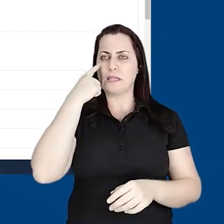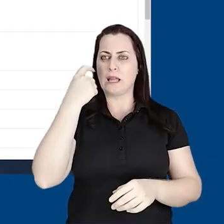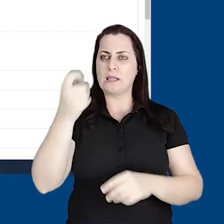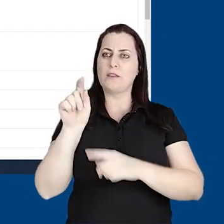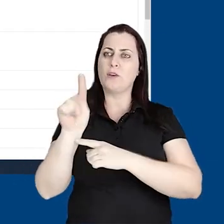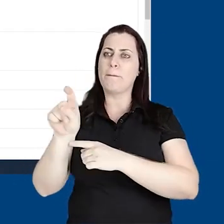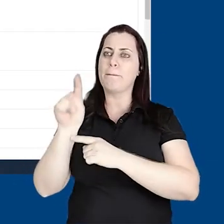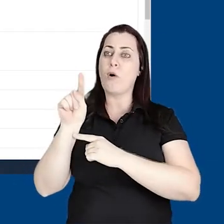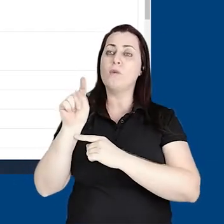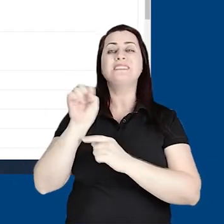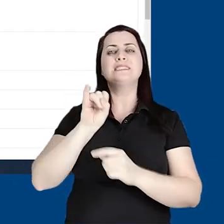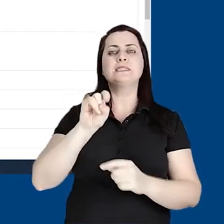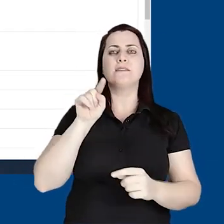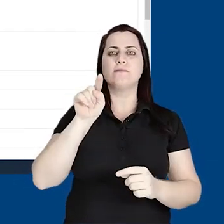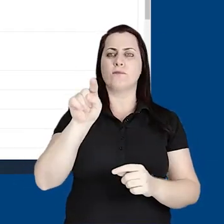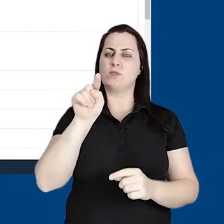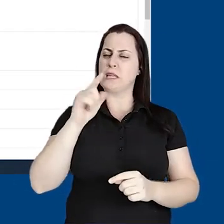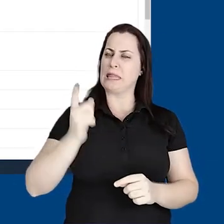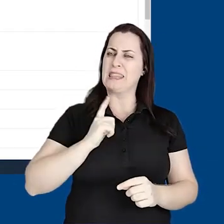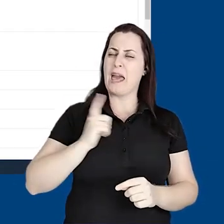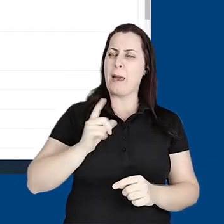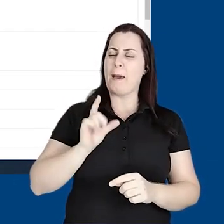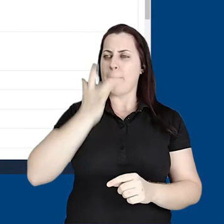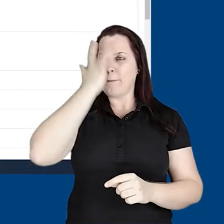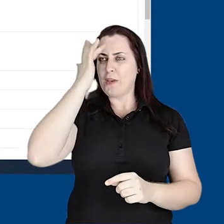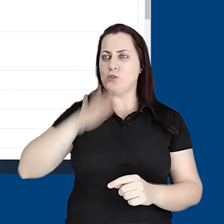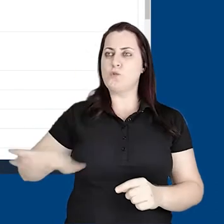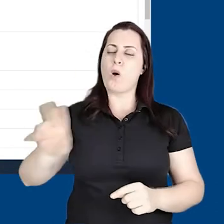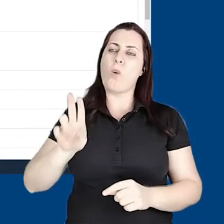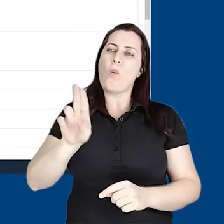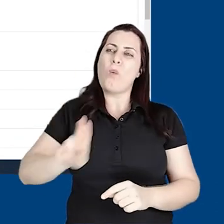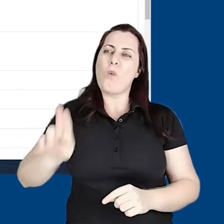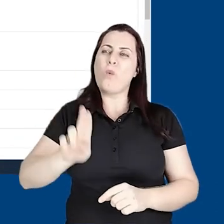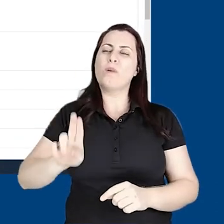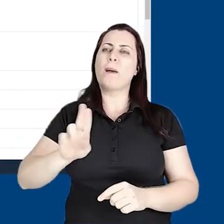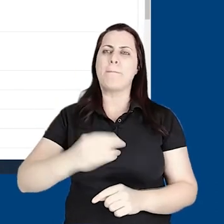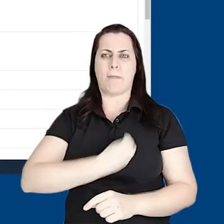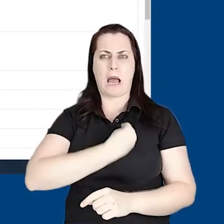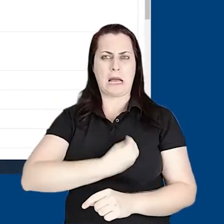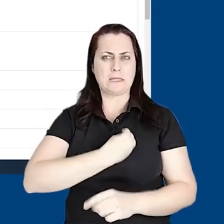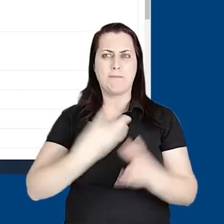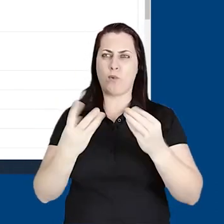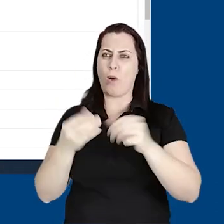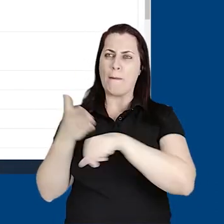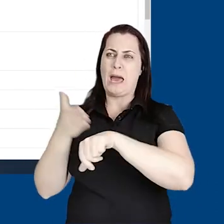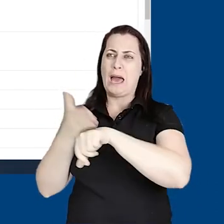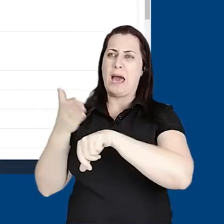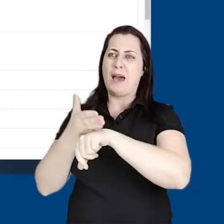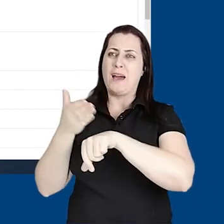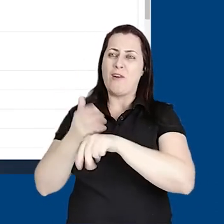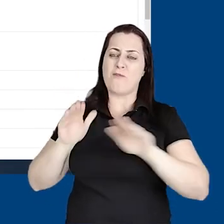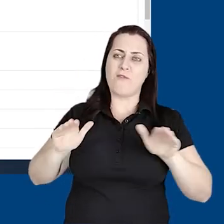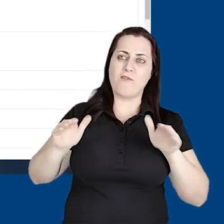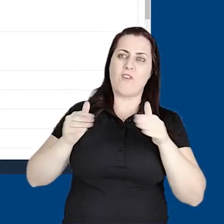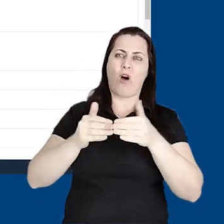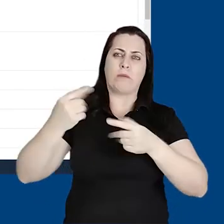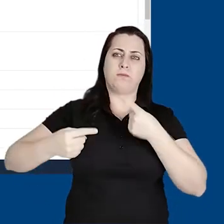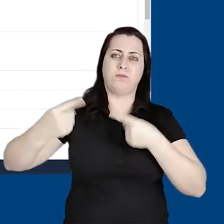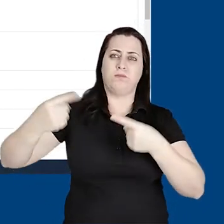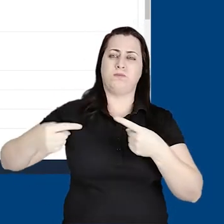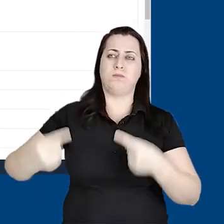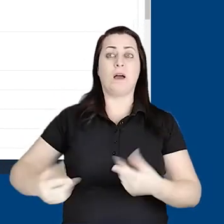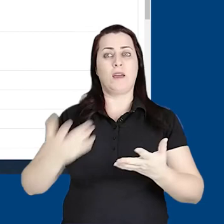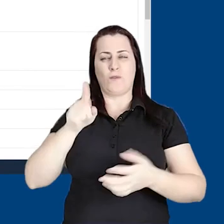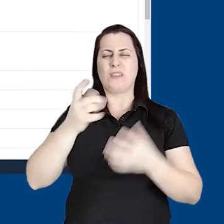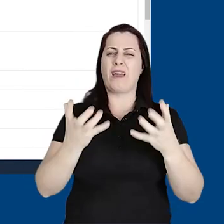interessante configurar se você tiver usuários que participam muito ativamente do seu fórum